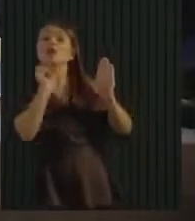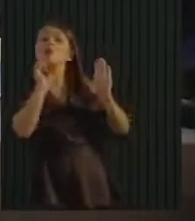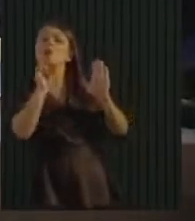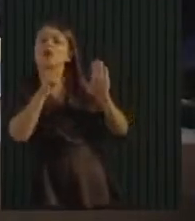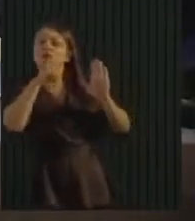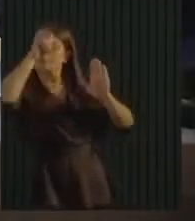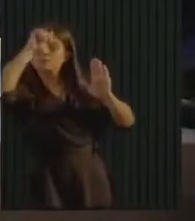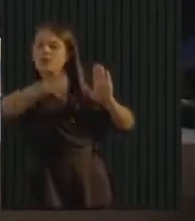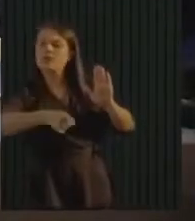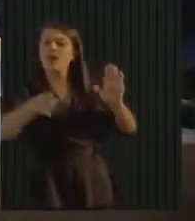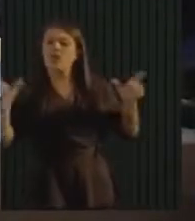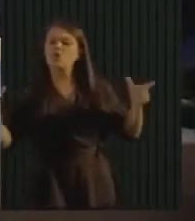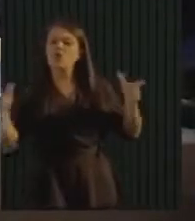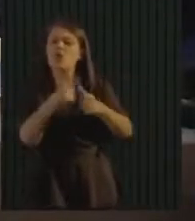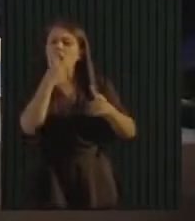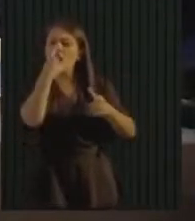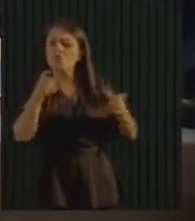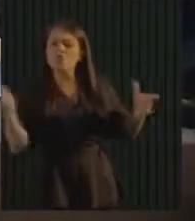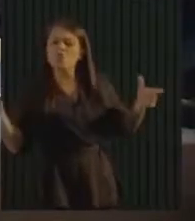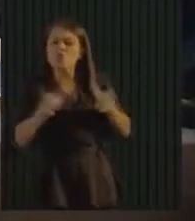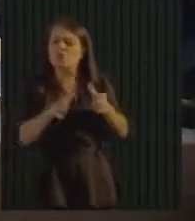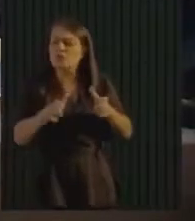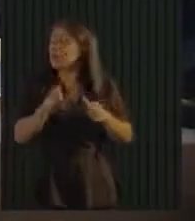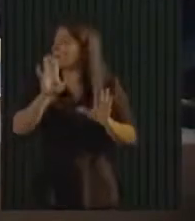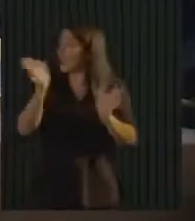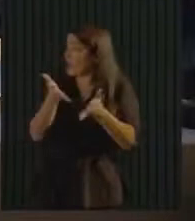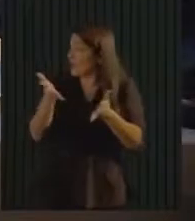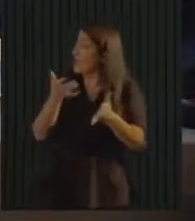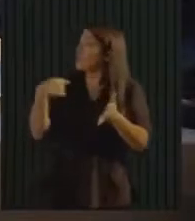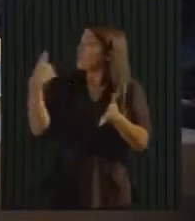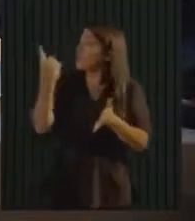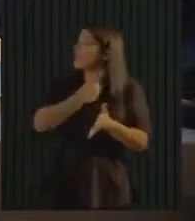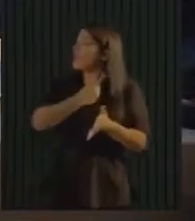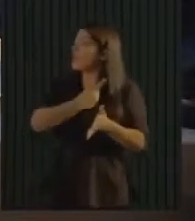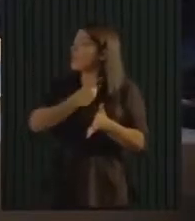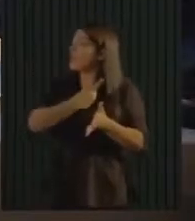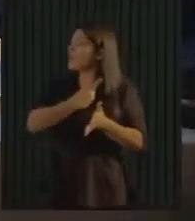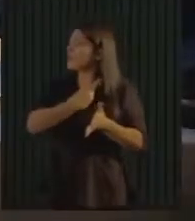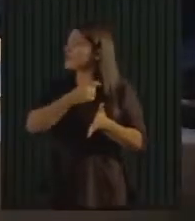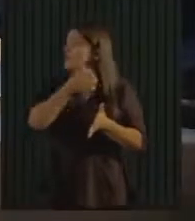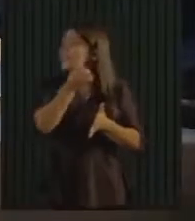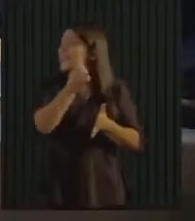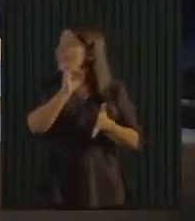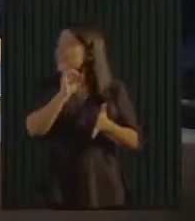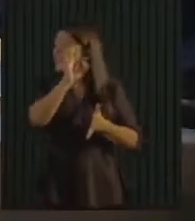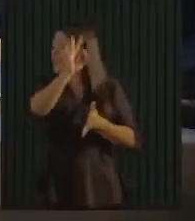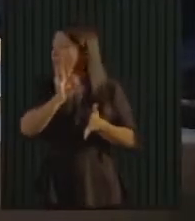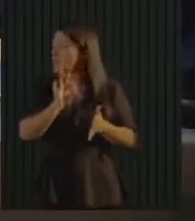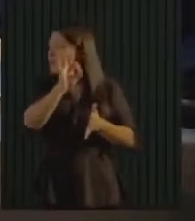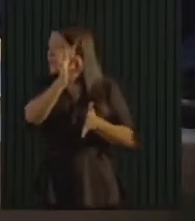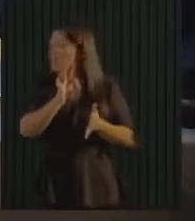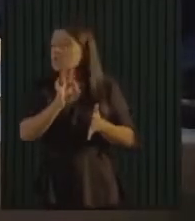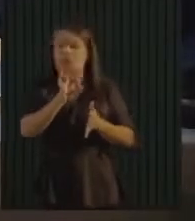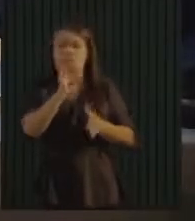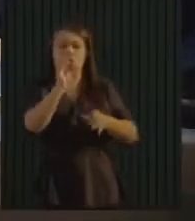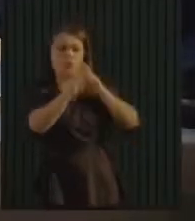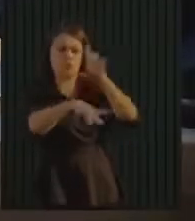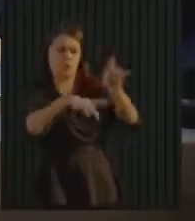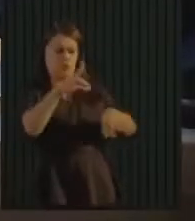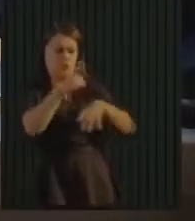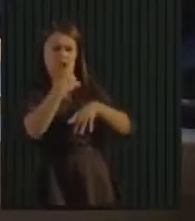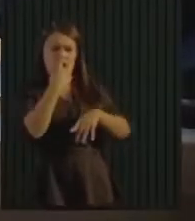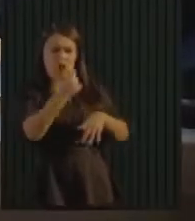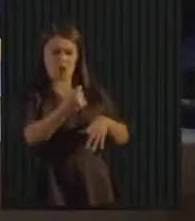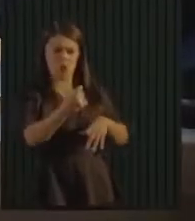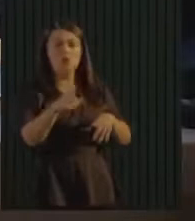60% de recicláveis secos e 90% de recicláveis orgânicos. Esses números que a gente quer atingir até 2030.